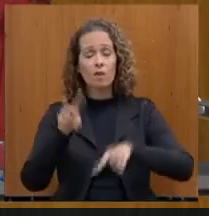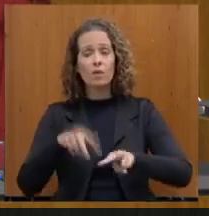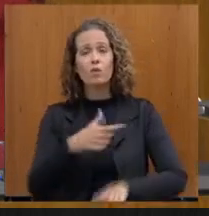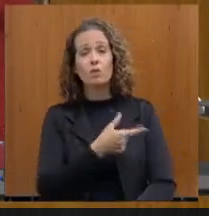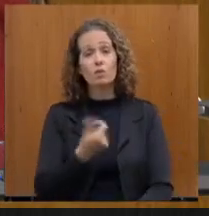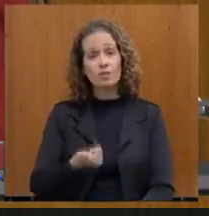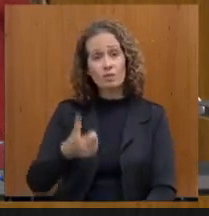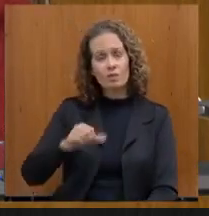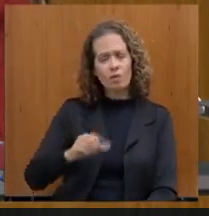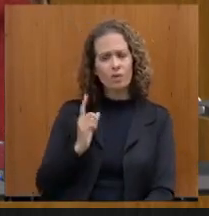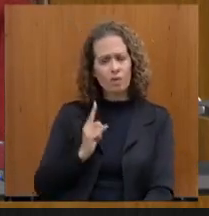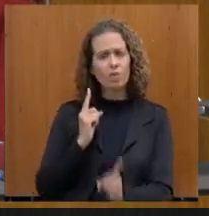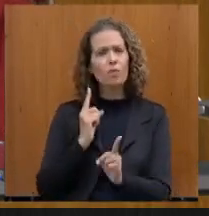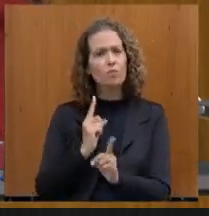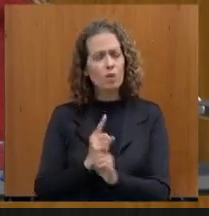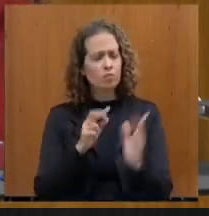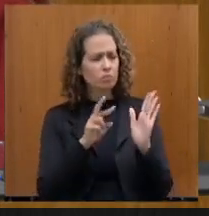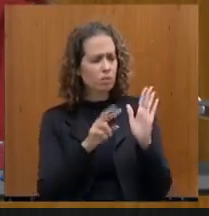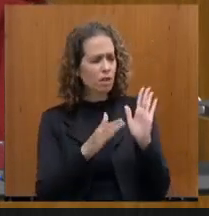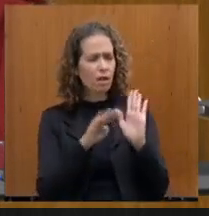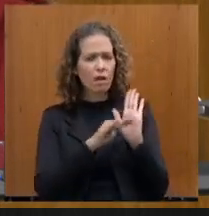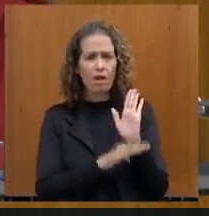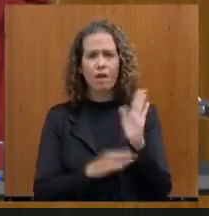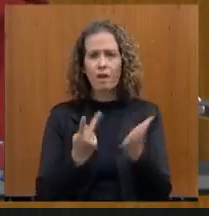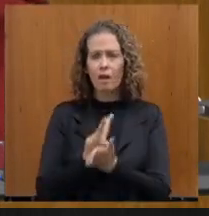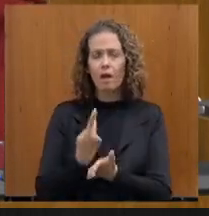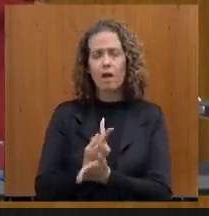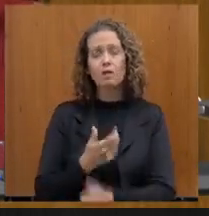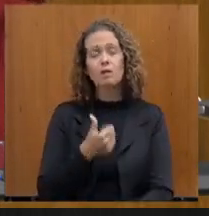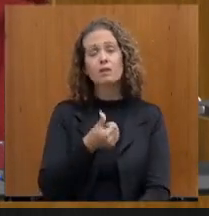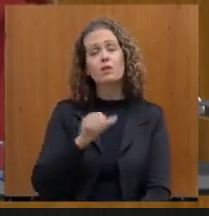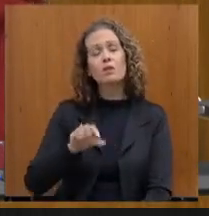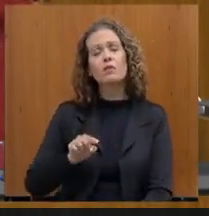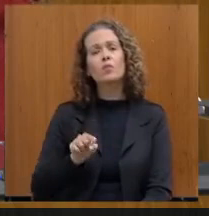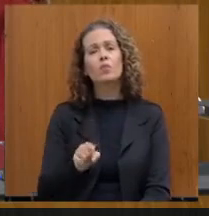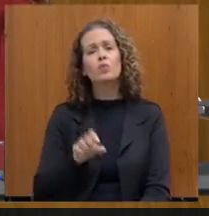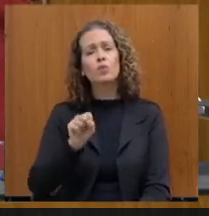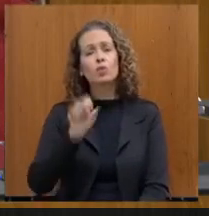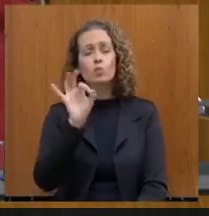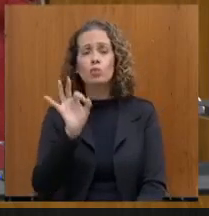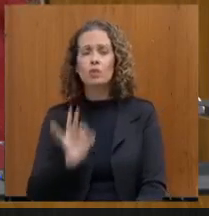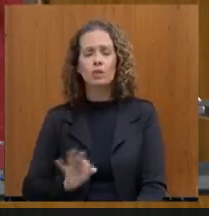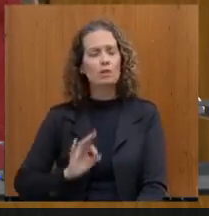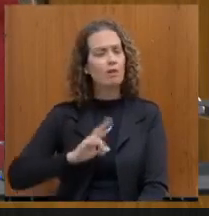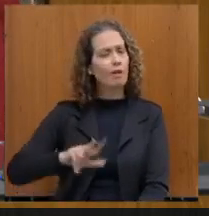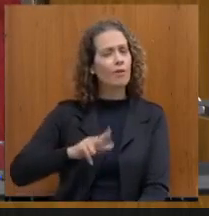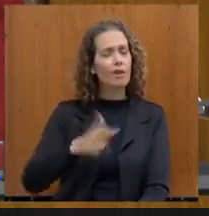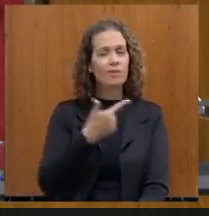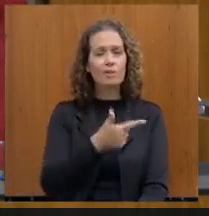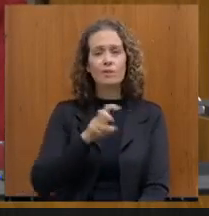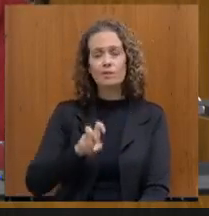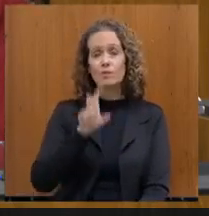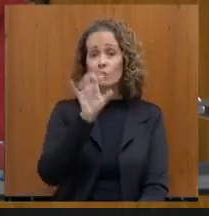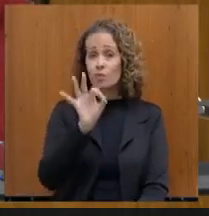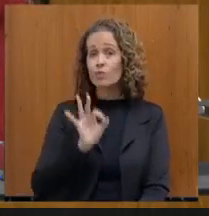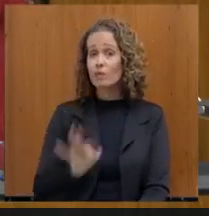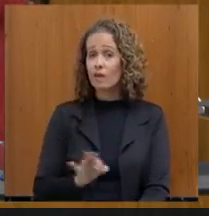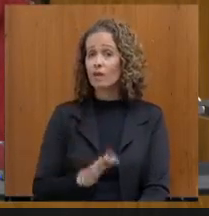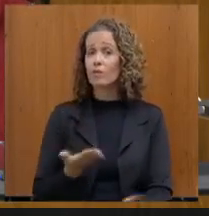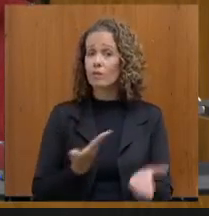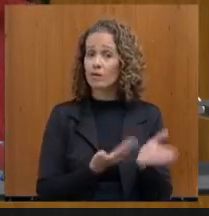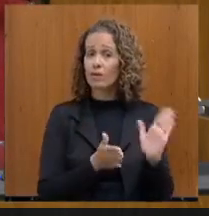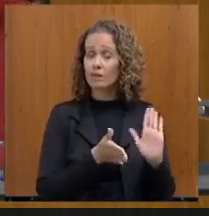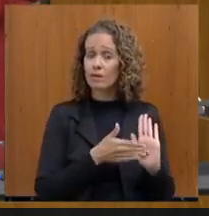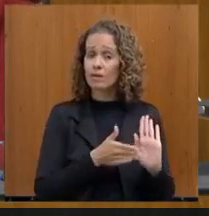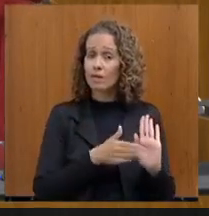encontrou as irregularidades, vocês investiram 19,8% e não 25%, conforme vocês